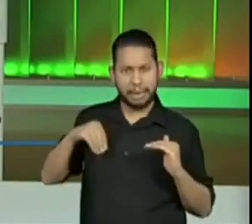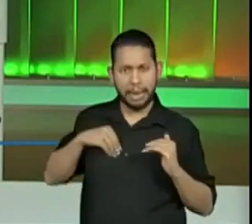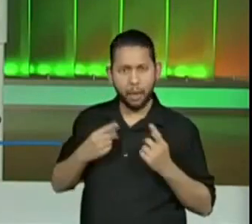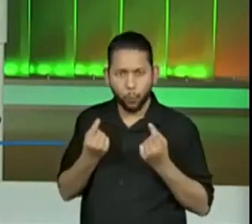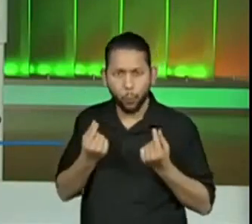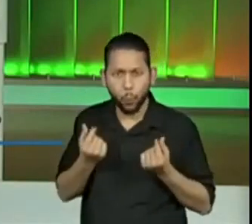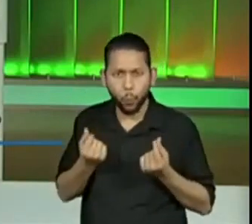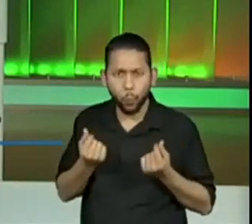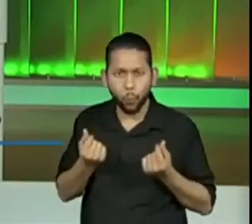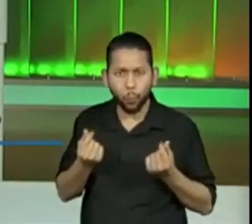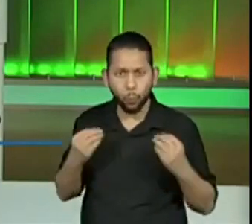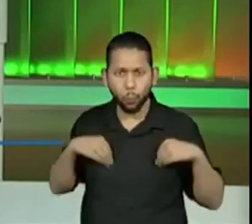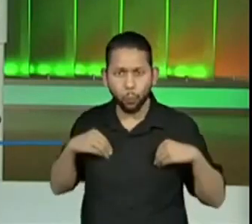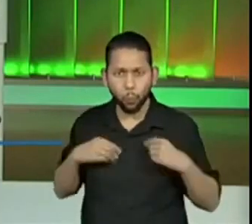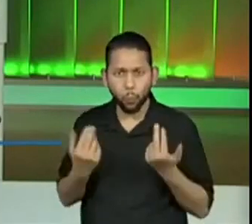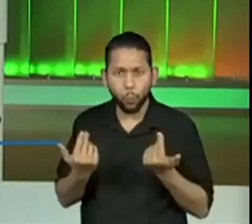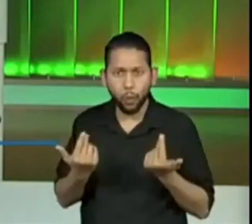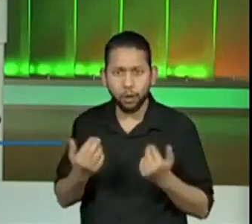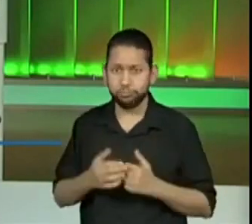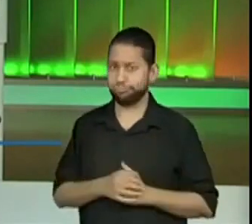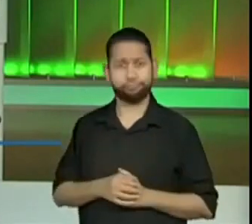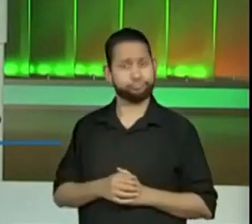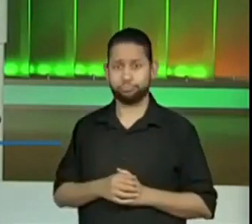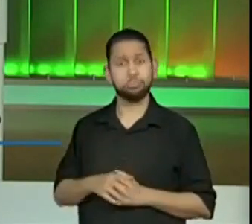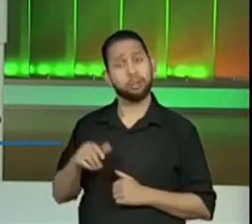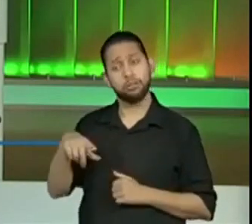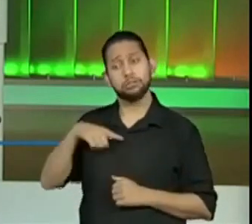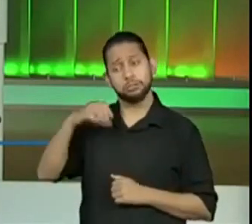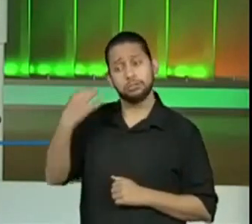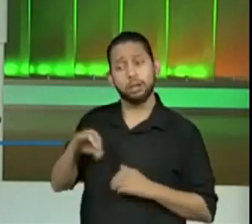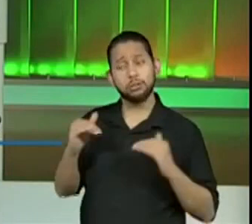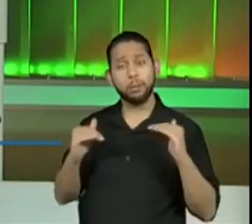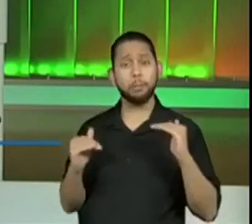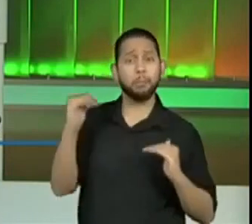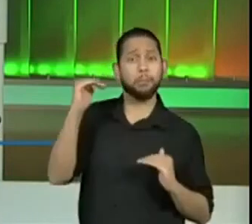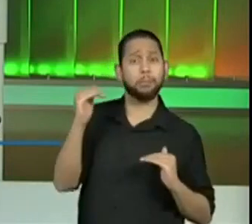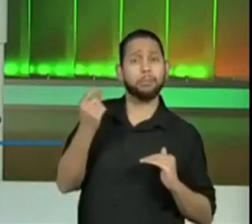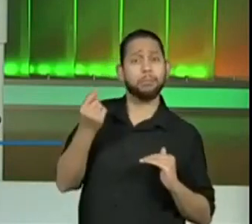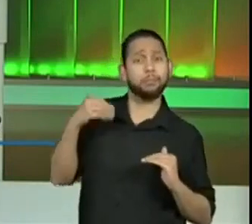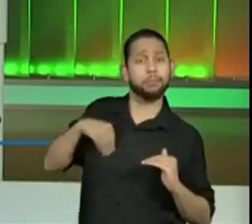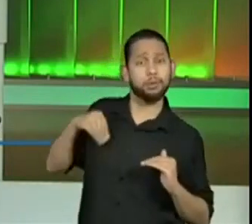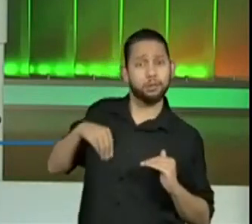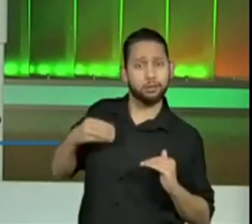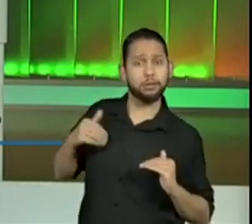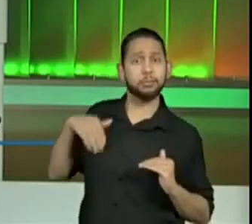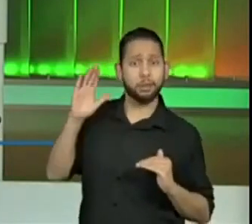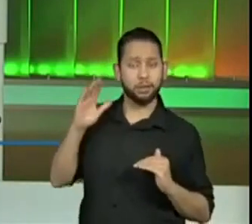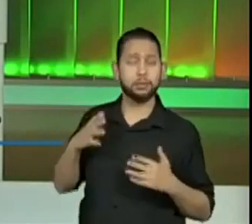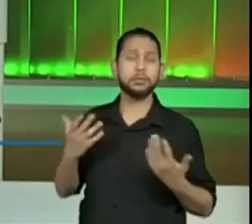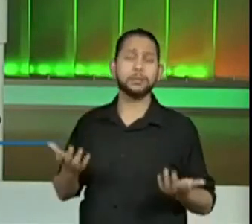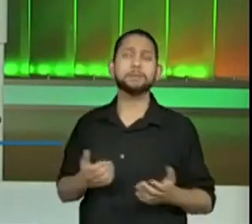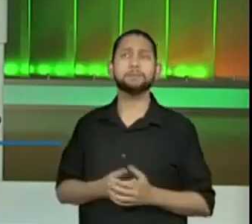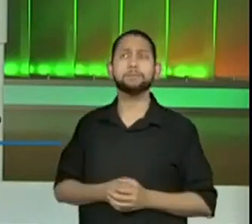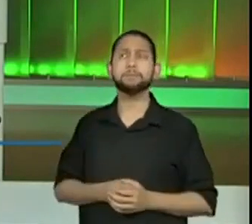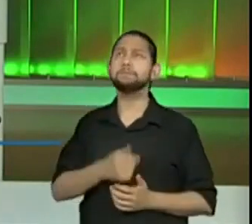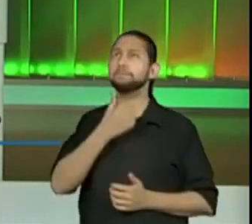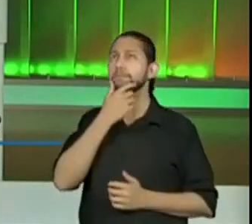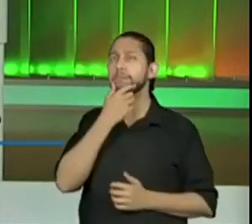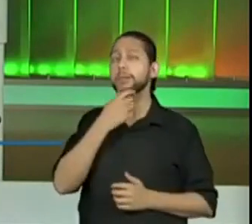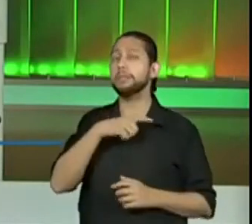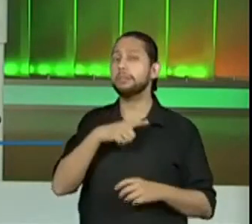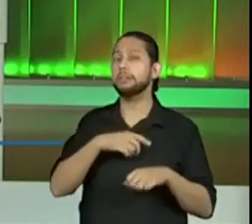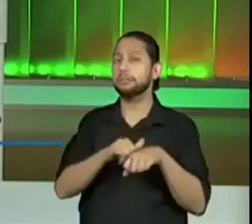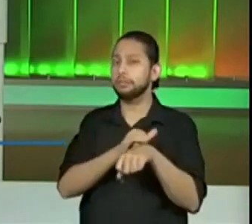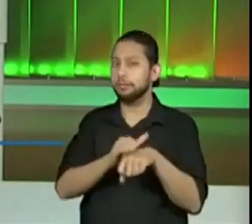respostas deles. A professora Elisabeth disse que o Eduardo falou, ah, da questão anterior, de 5 para cada um. Muito bem, Eduardo.